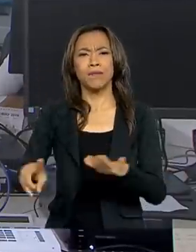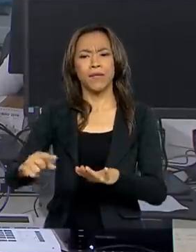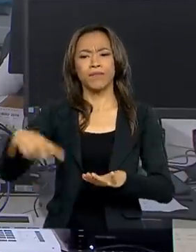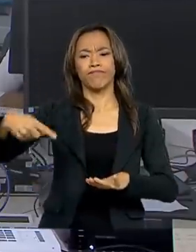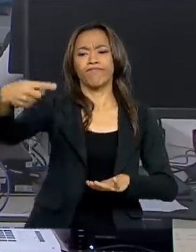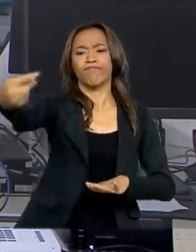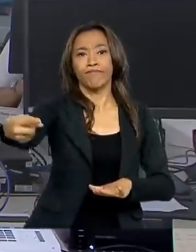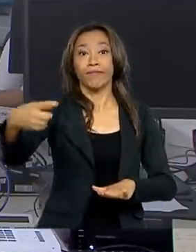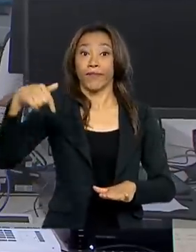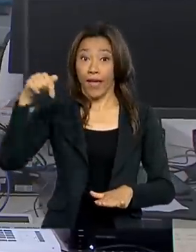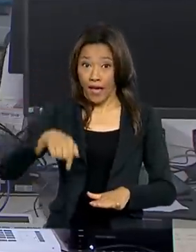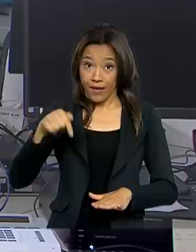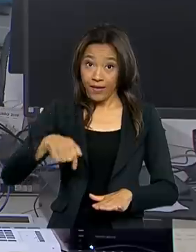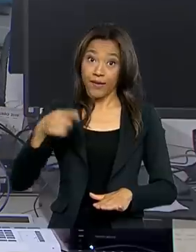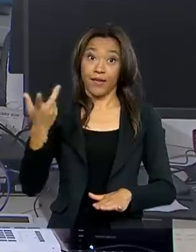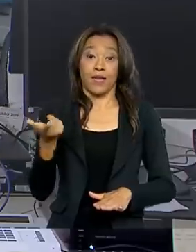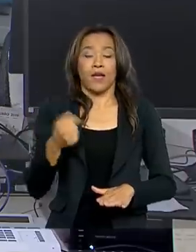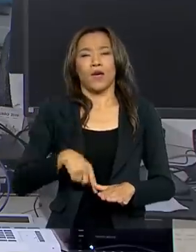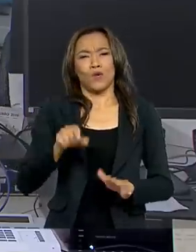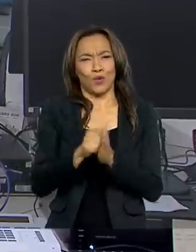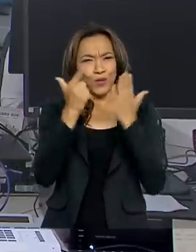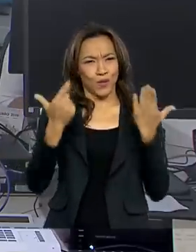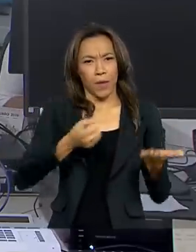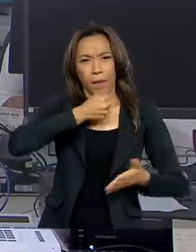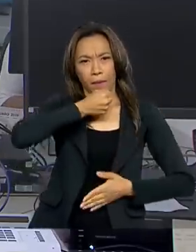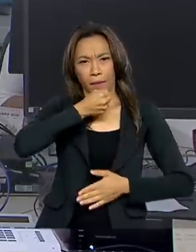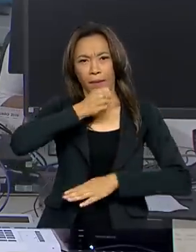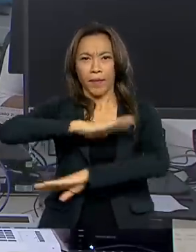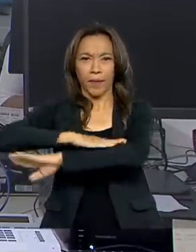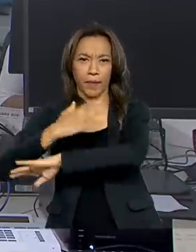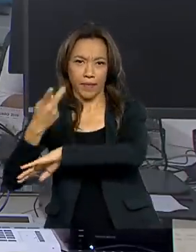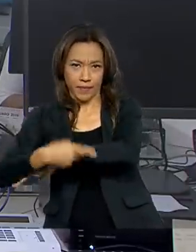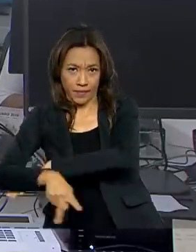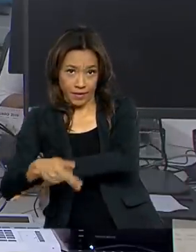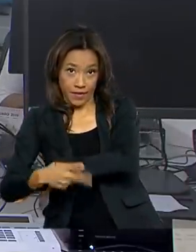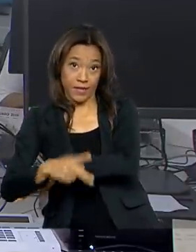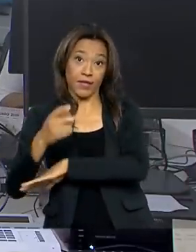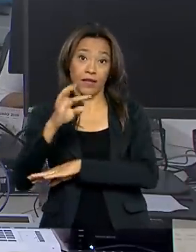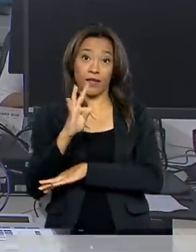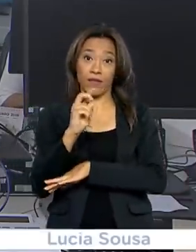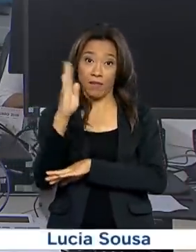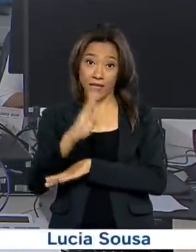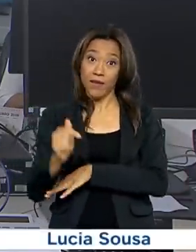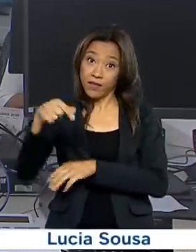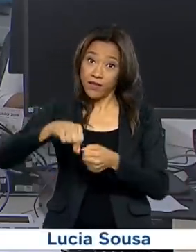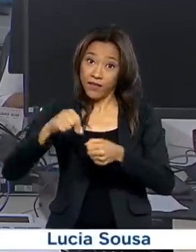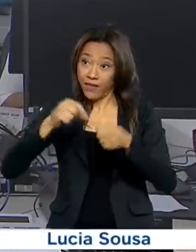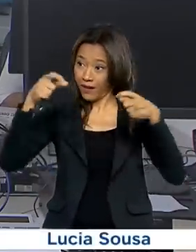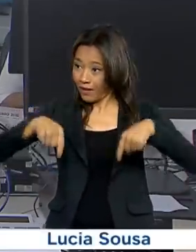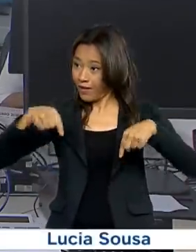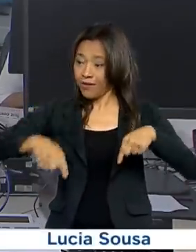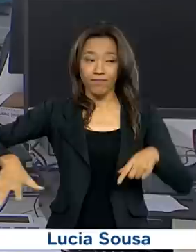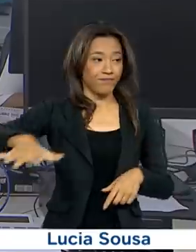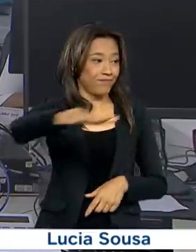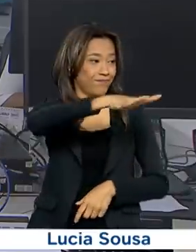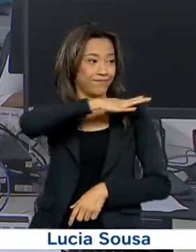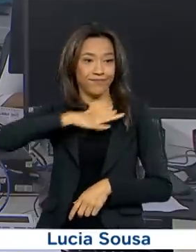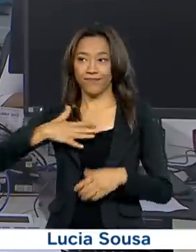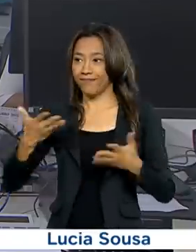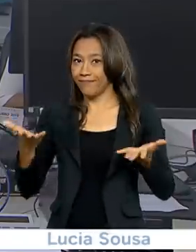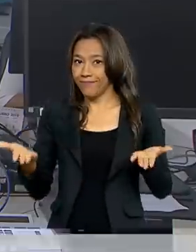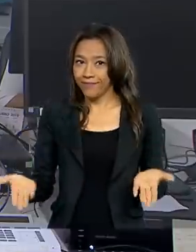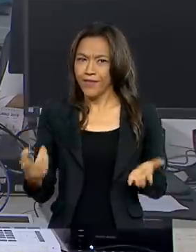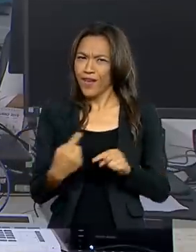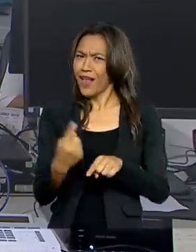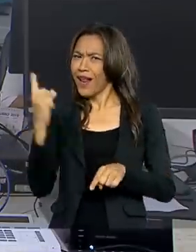as transmissões ao vivo, o Brasil em Dia e os boletins do governo agora vão ser feitos aqui, direto da nossa redação. É